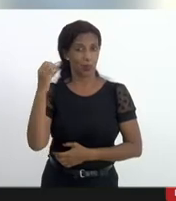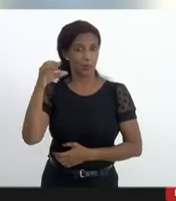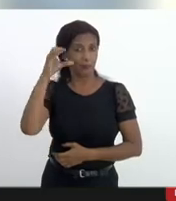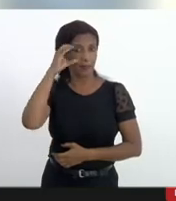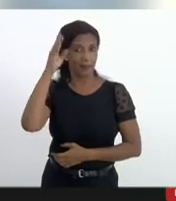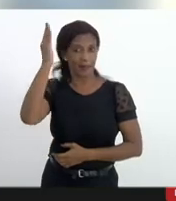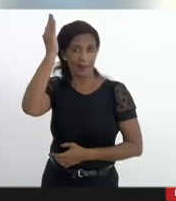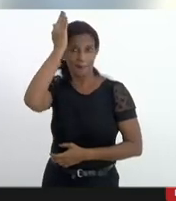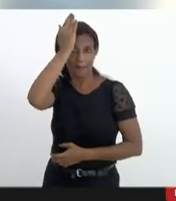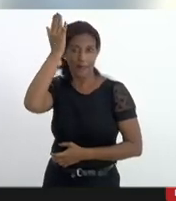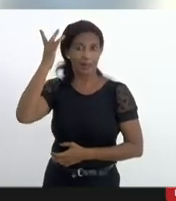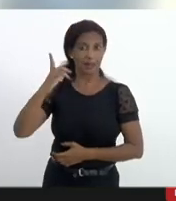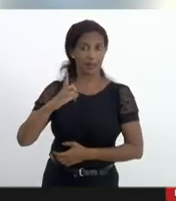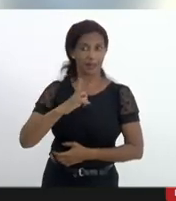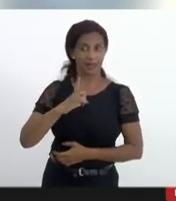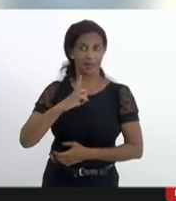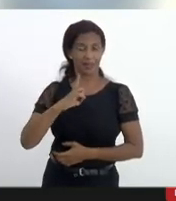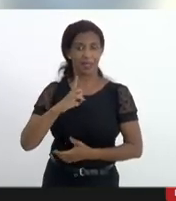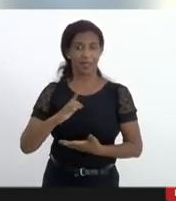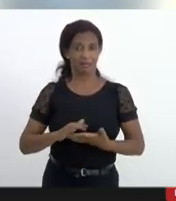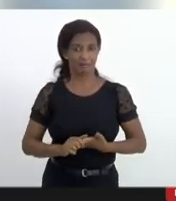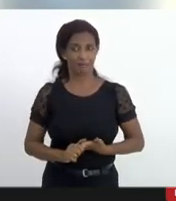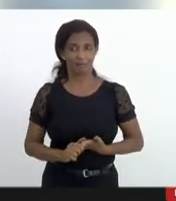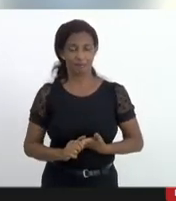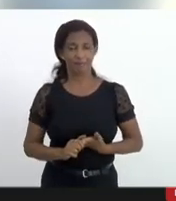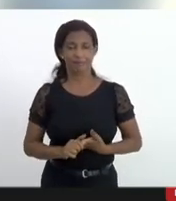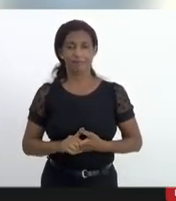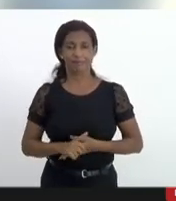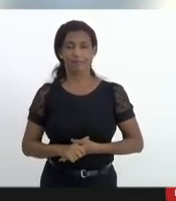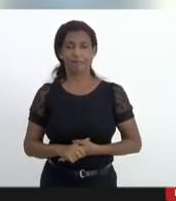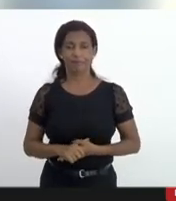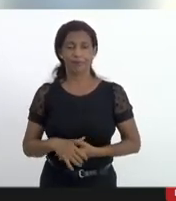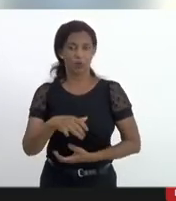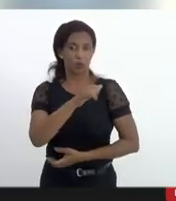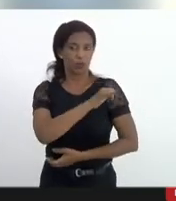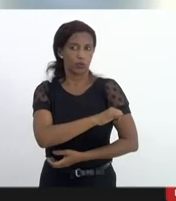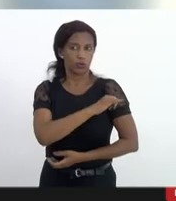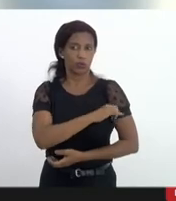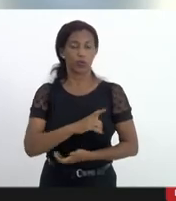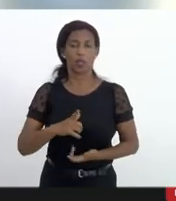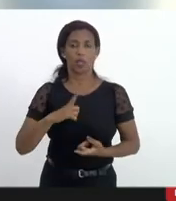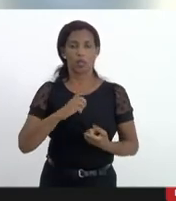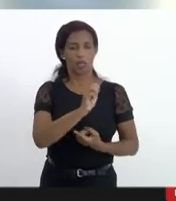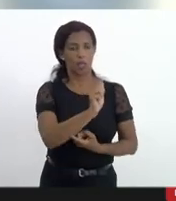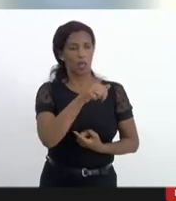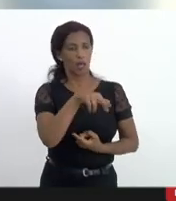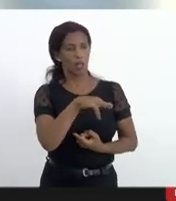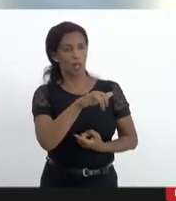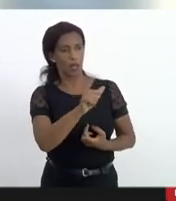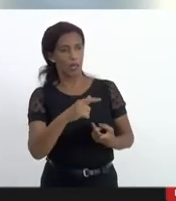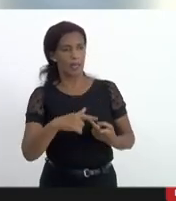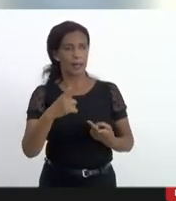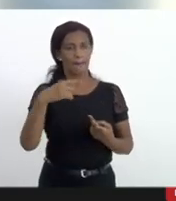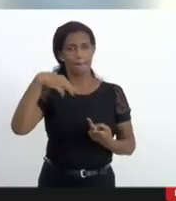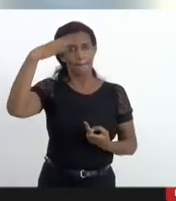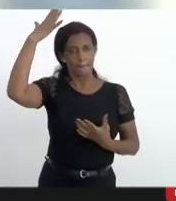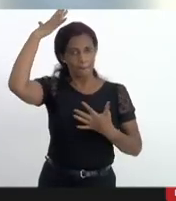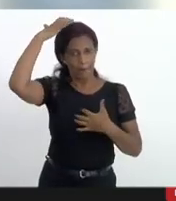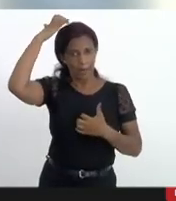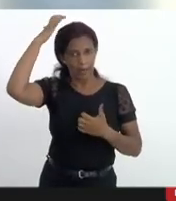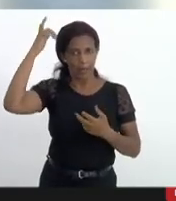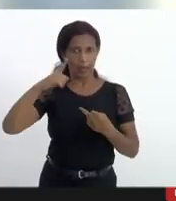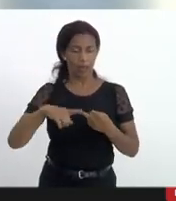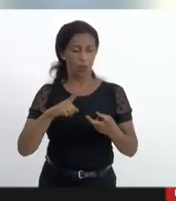a patrulha Maria da Penha também está nas comunidades do Rio de Janeiro você tem Andaraí Macacos você tem